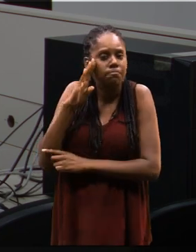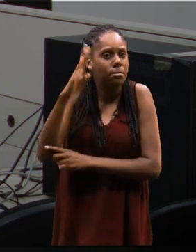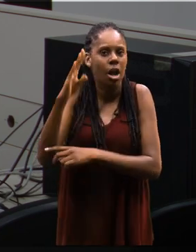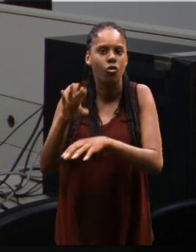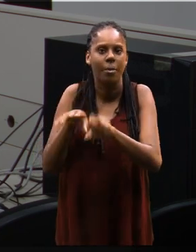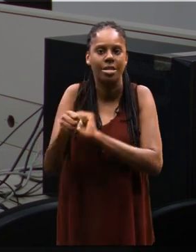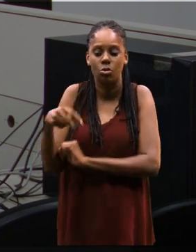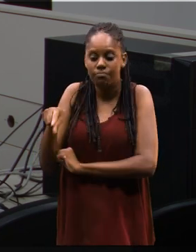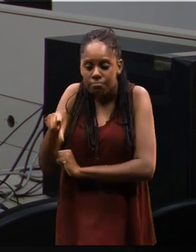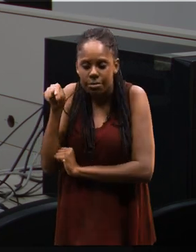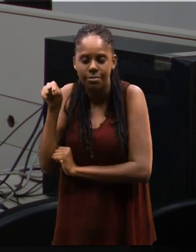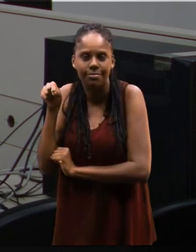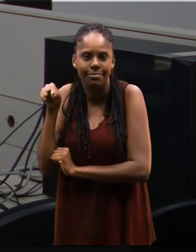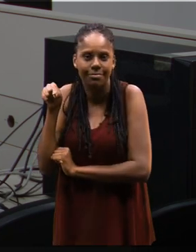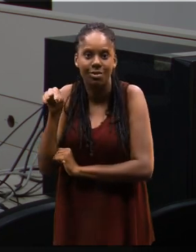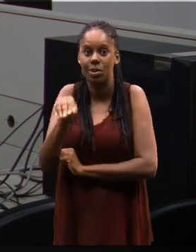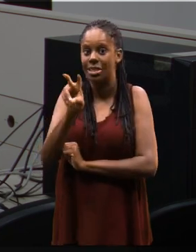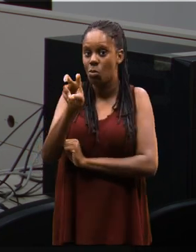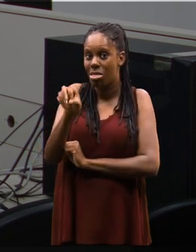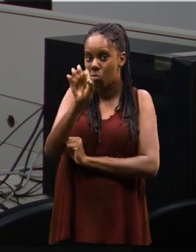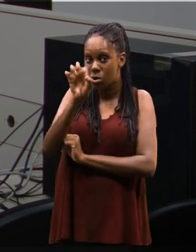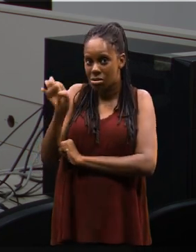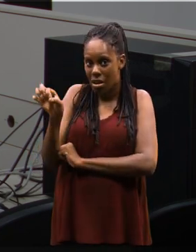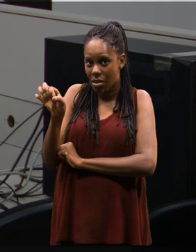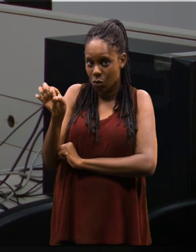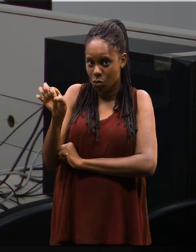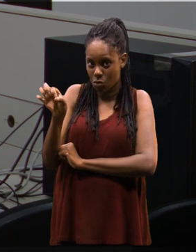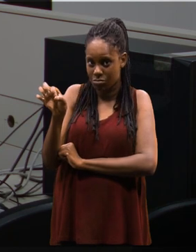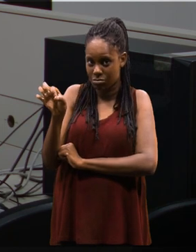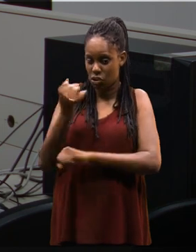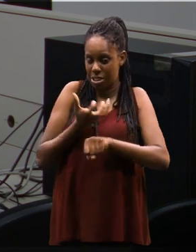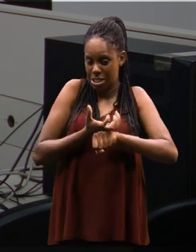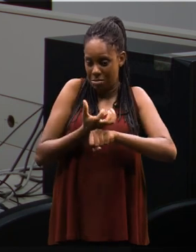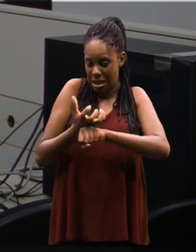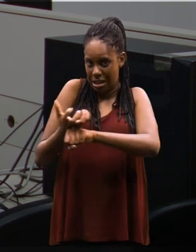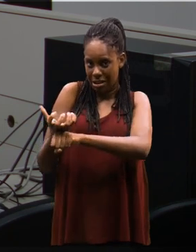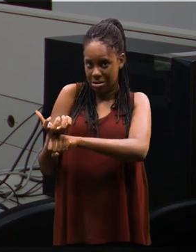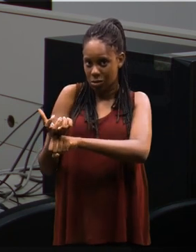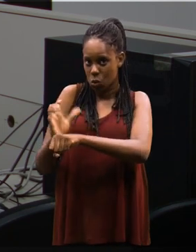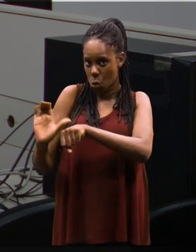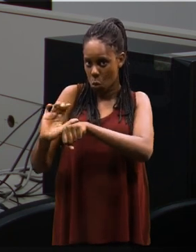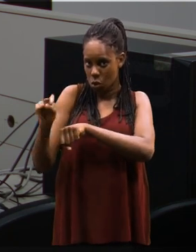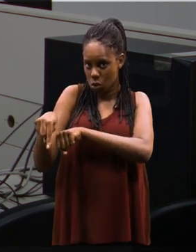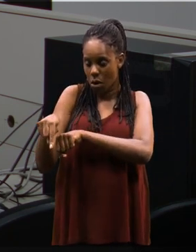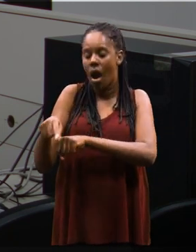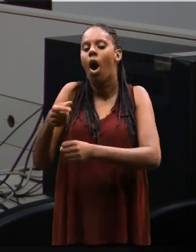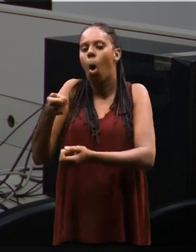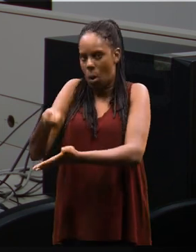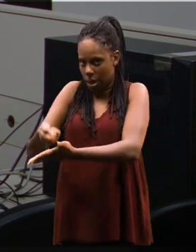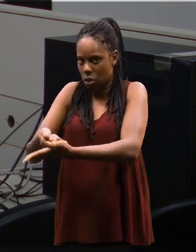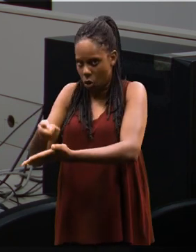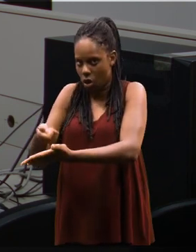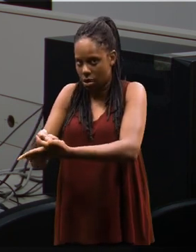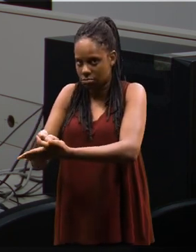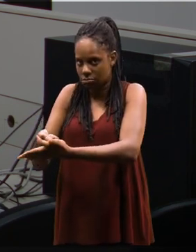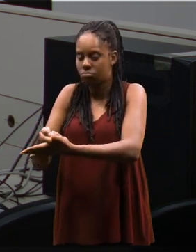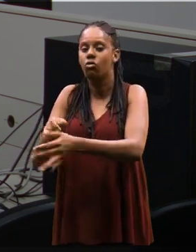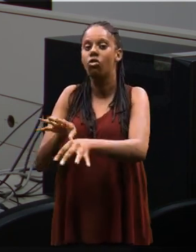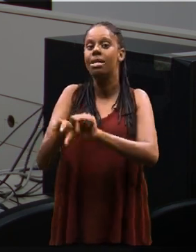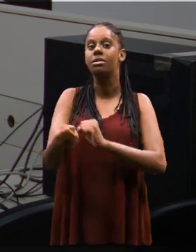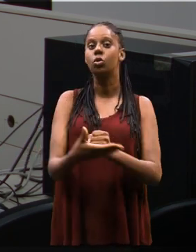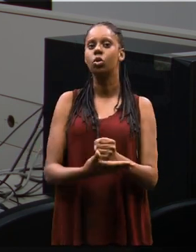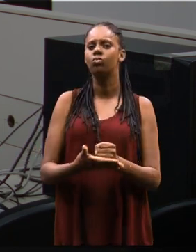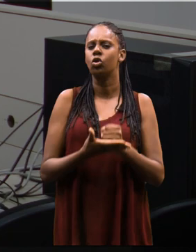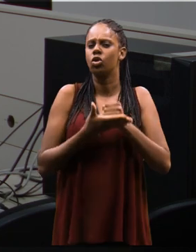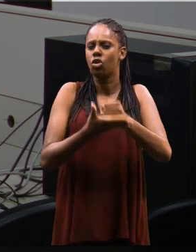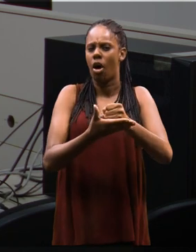gostaria de priorizar sua formação. Então 50% das nossas disciplinas são disciplinas obrigatórias, que